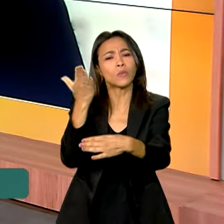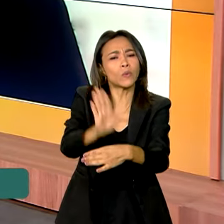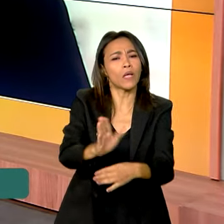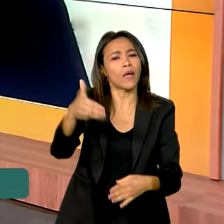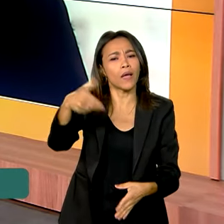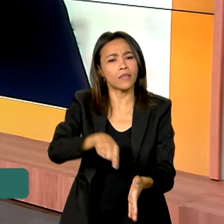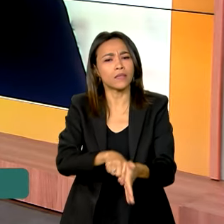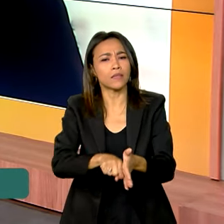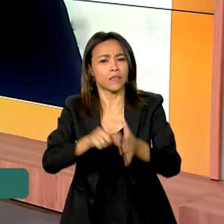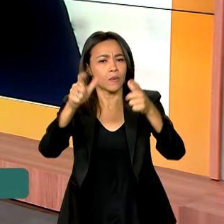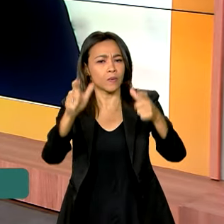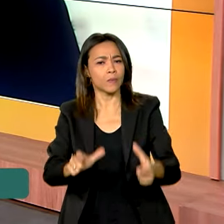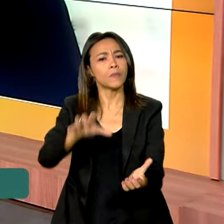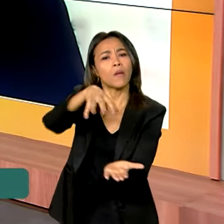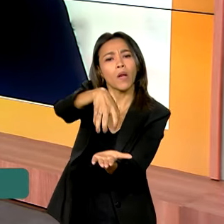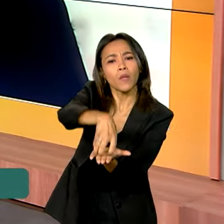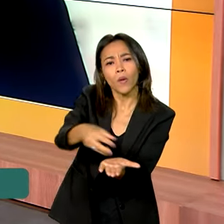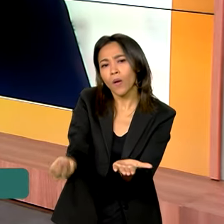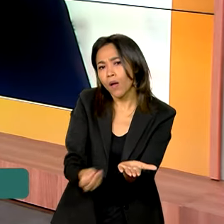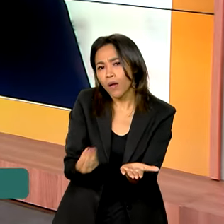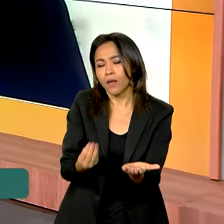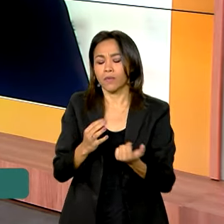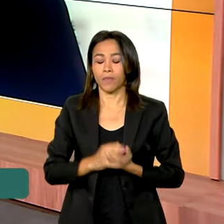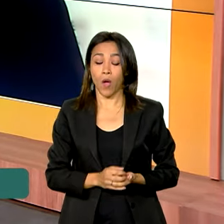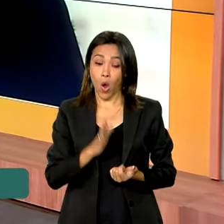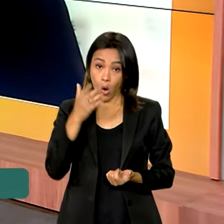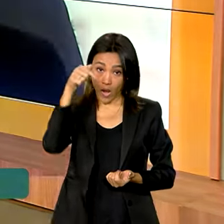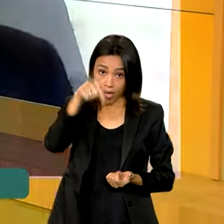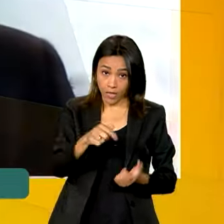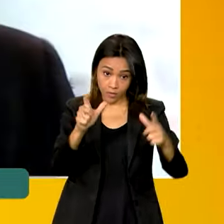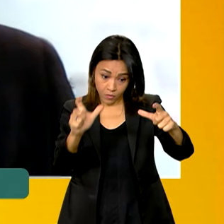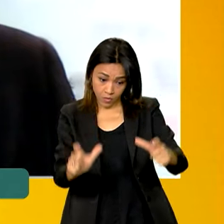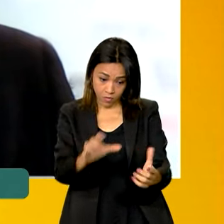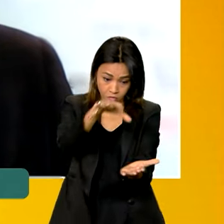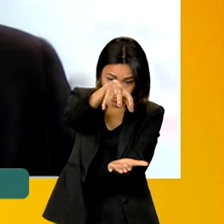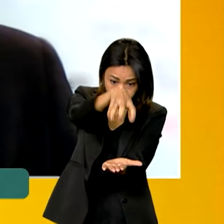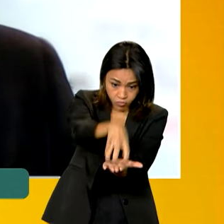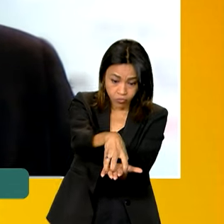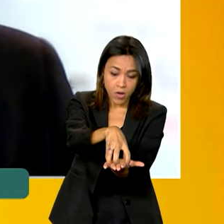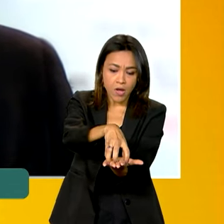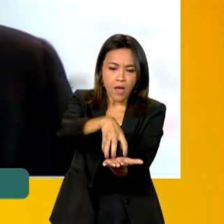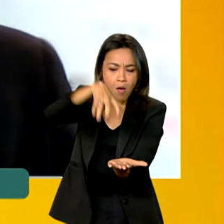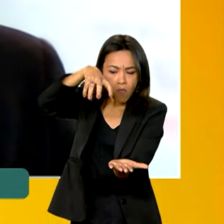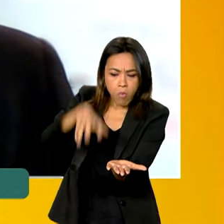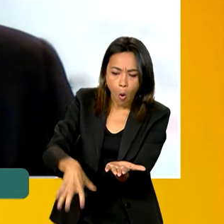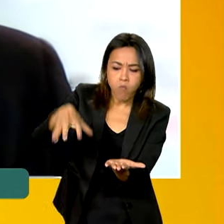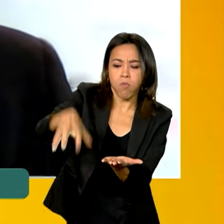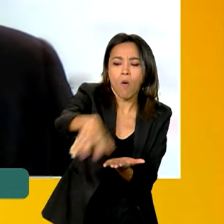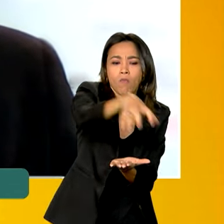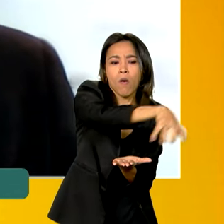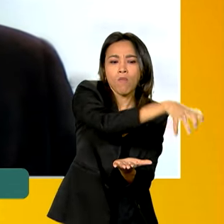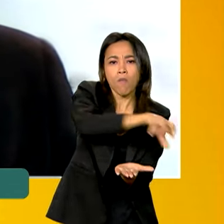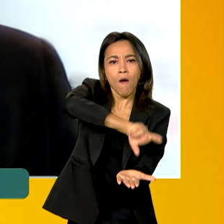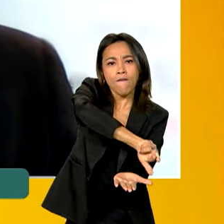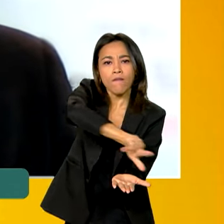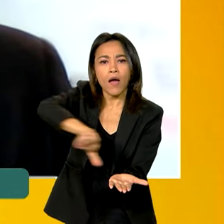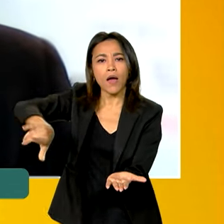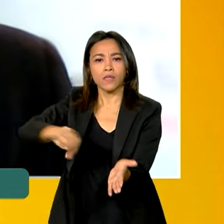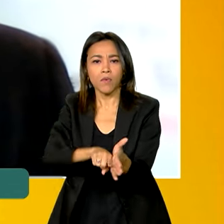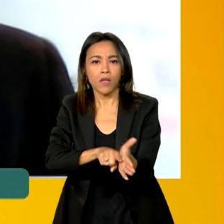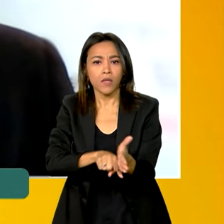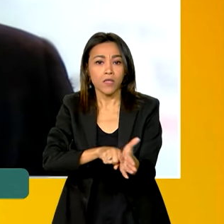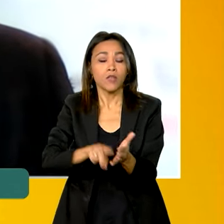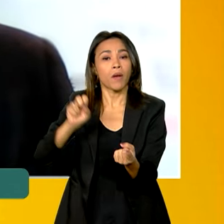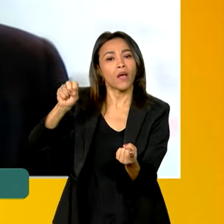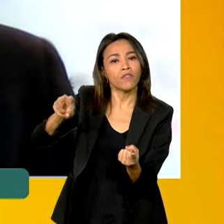sentido. Bom, Vanessa, o Orion é um complexo de laboratórios que serve para estudar doenças e agentes